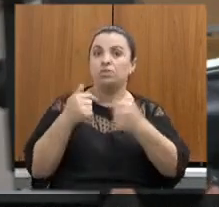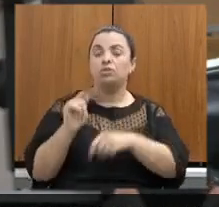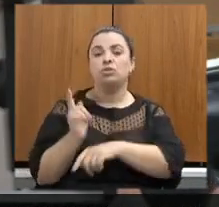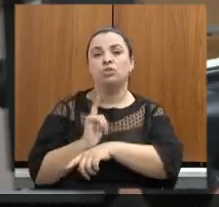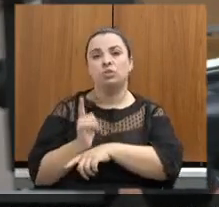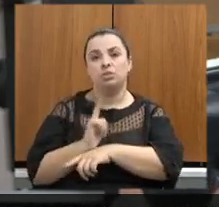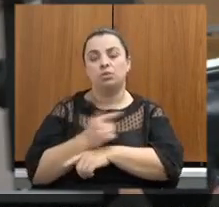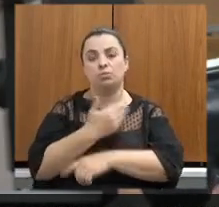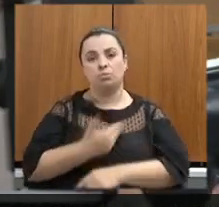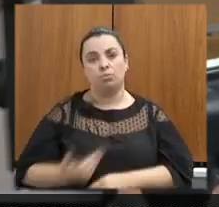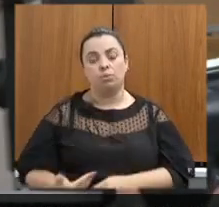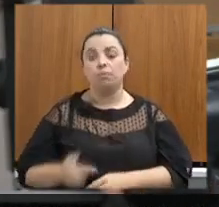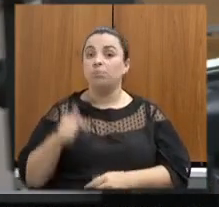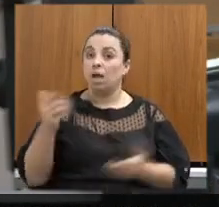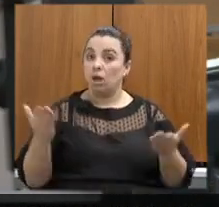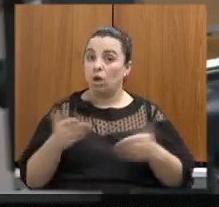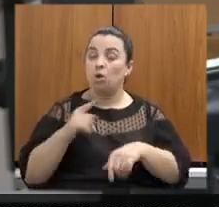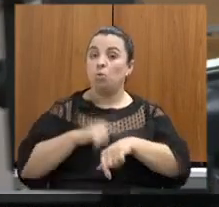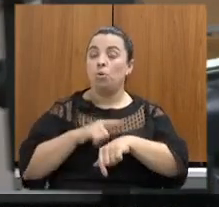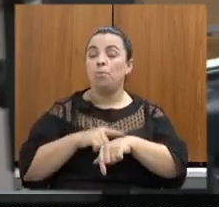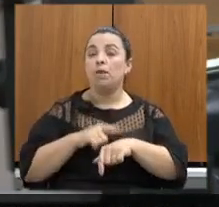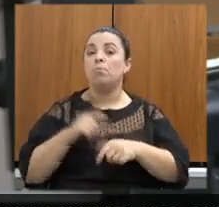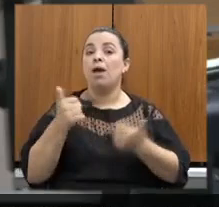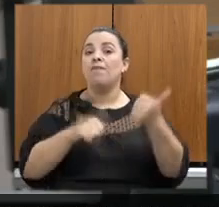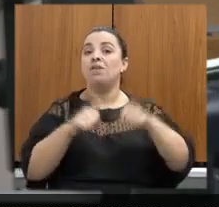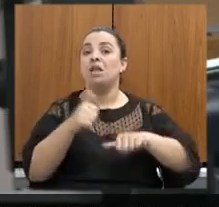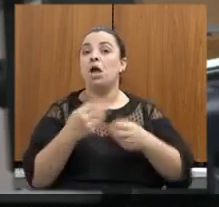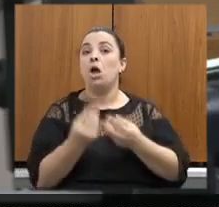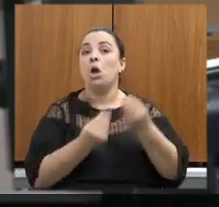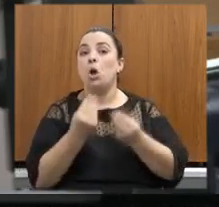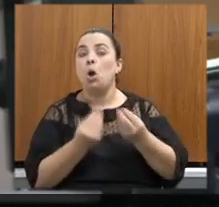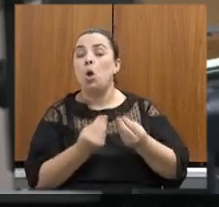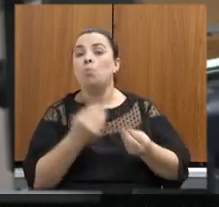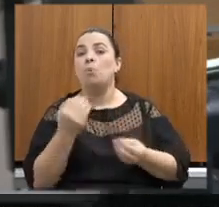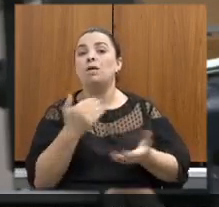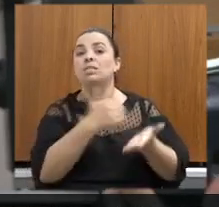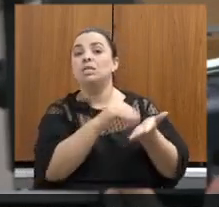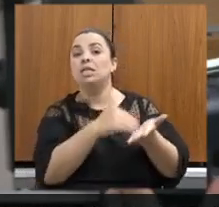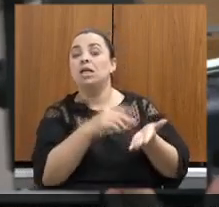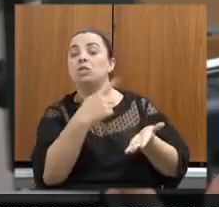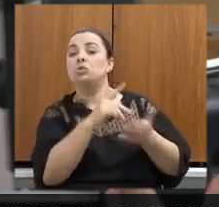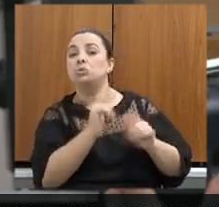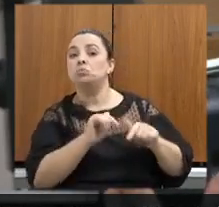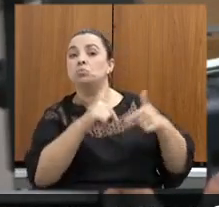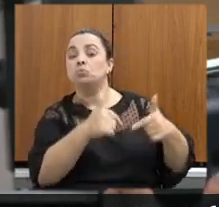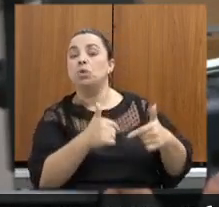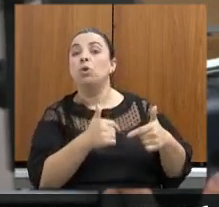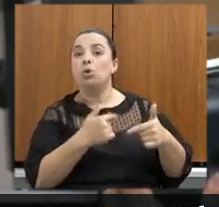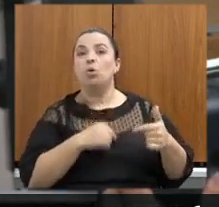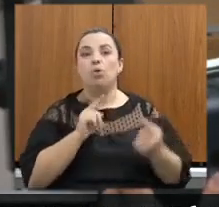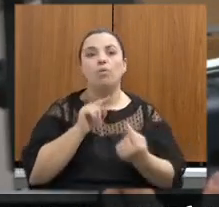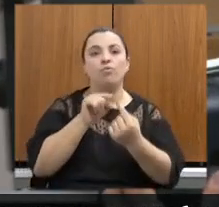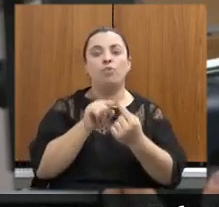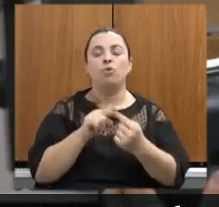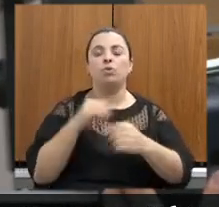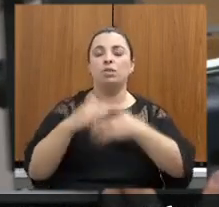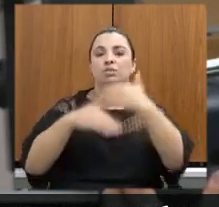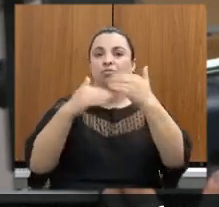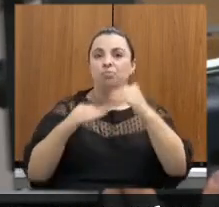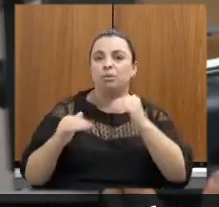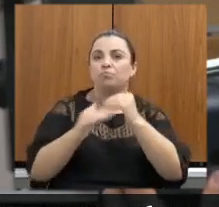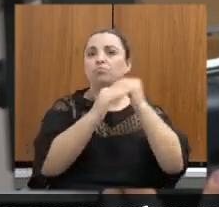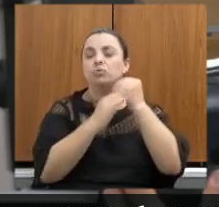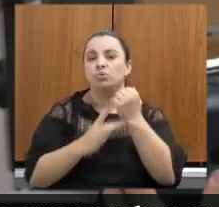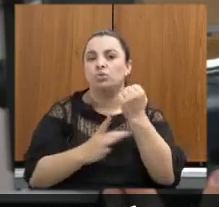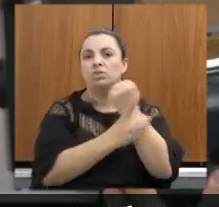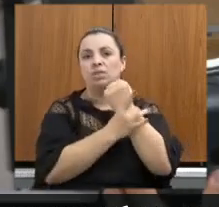avaliar como estão a execução de importantes iniciativas da Secretaria em prol do desenvolvimento sustentável e da preservação ambiental no Estado.